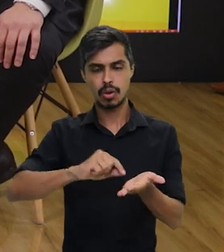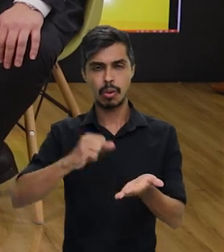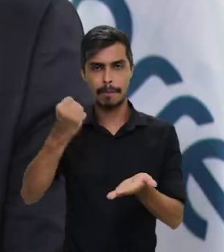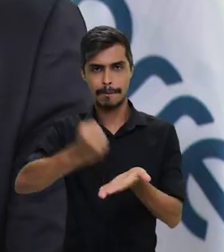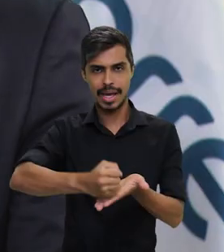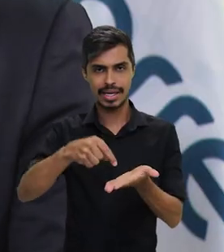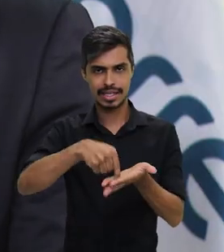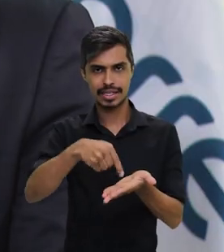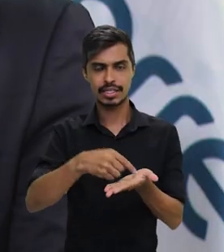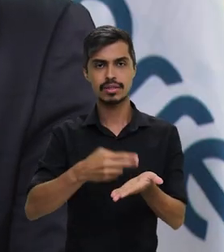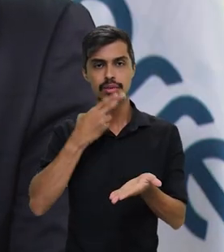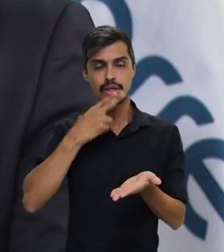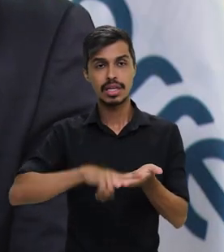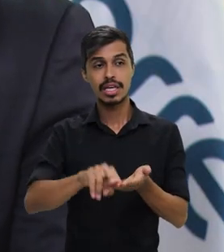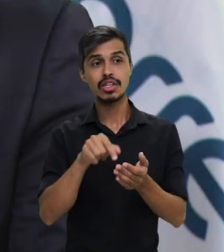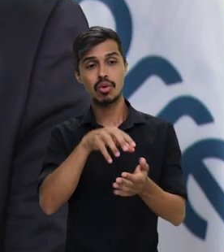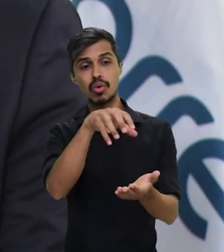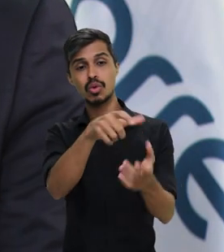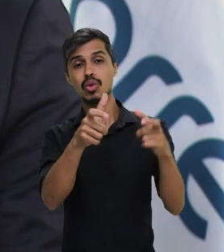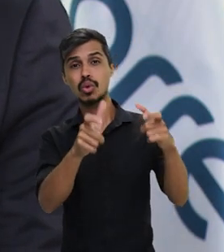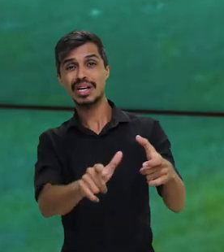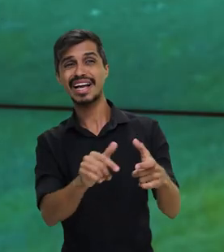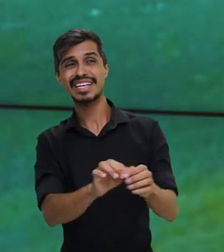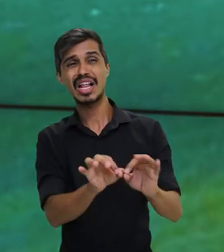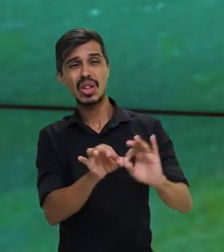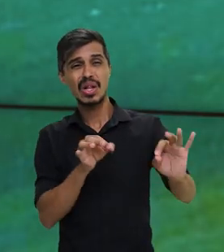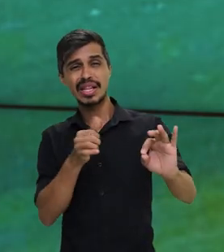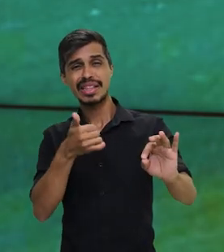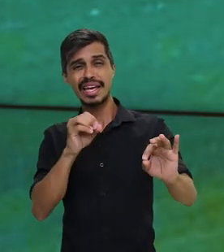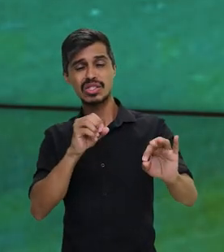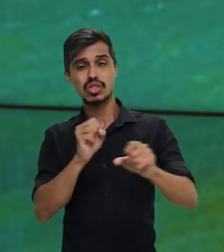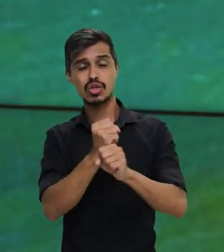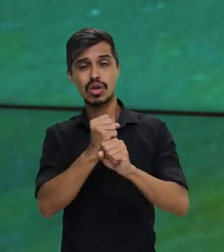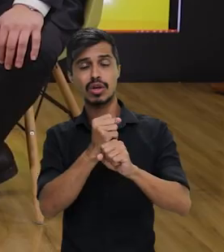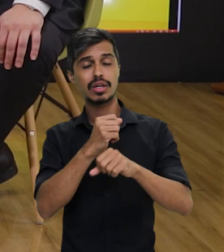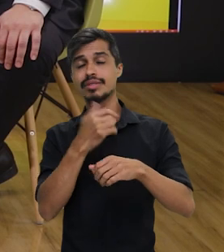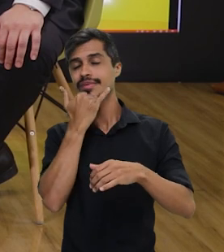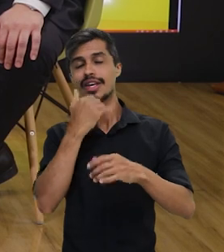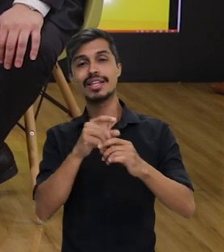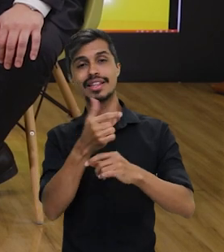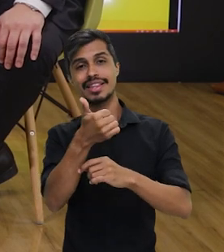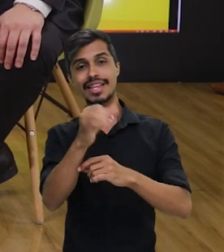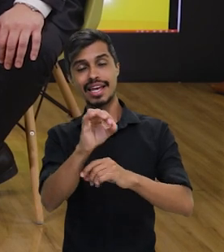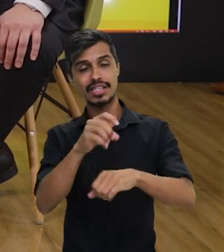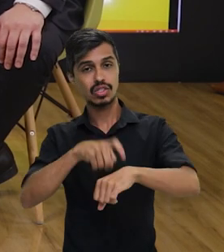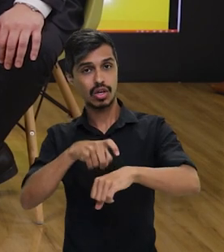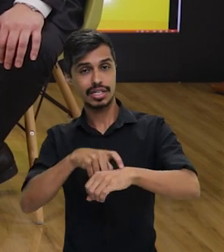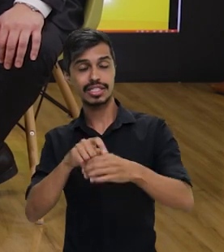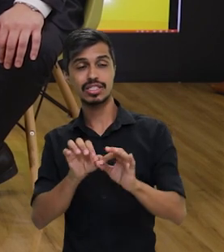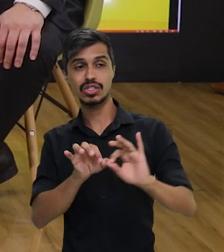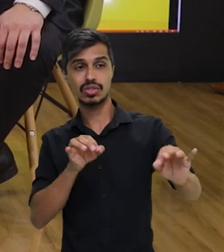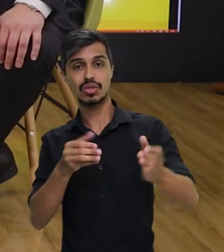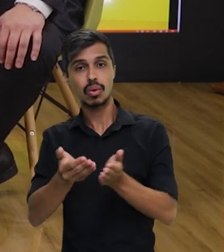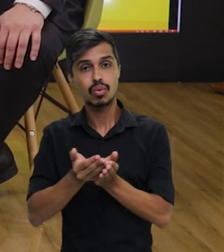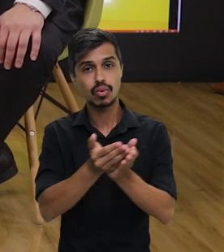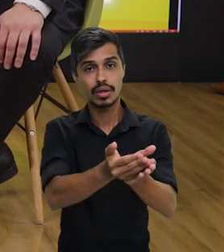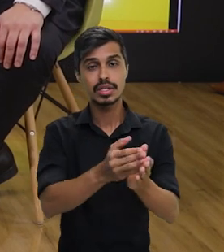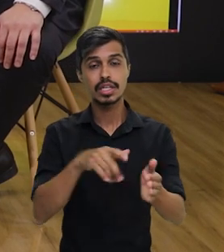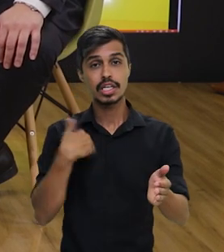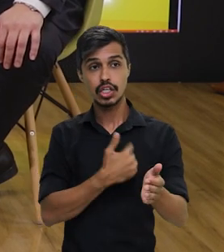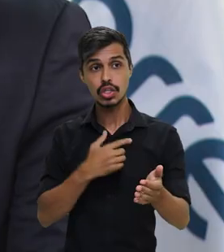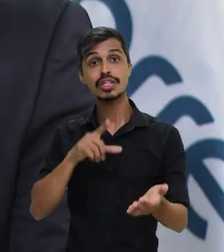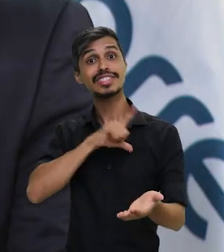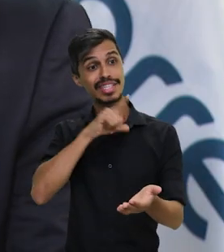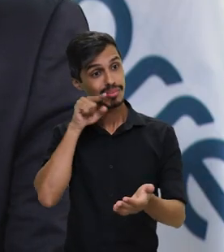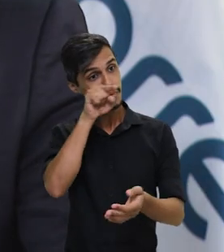Amapá, tem uma comunidade que ela fica 10 horas de barco, e lá nós temos uma agência dos correios. Então, lá no Bailin, que você for lá, você vai ter uma agência